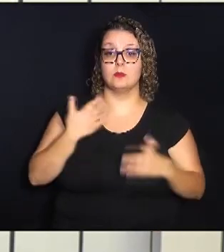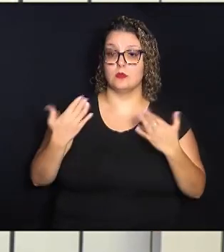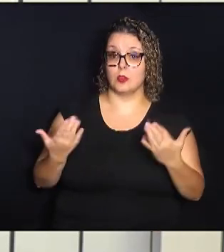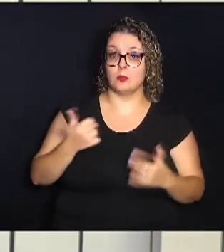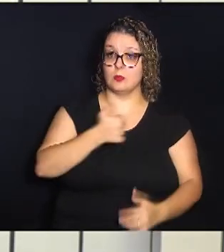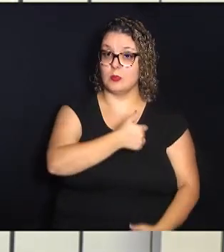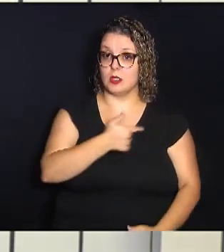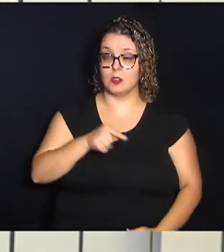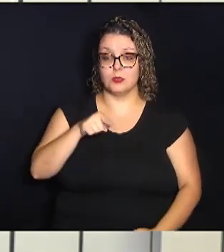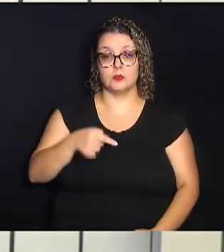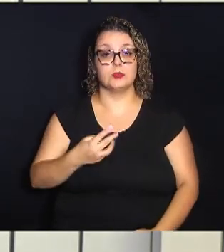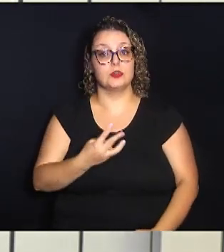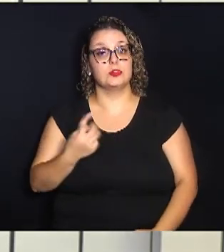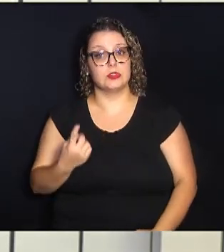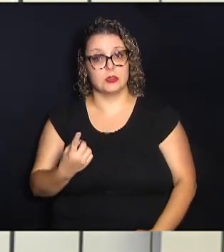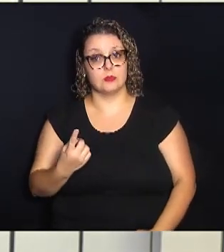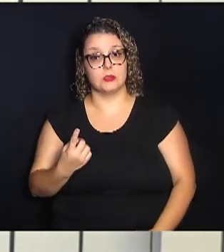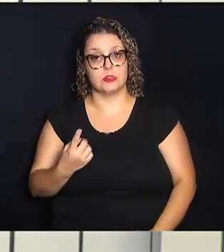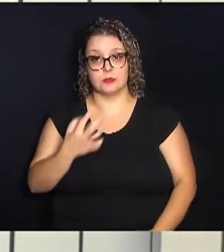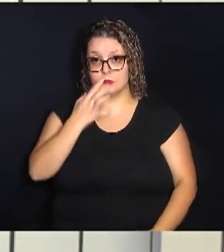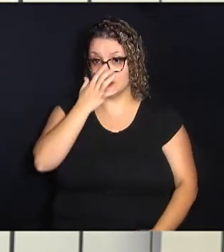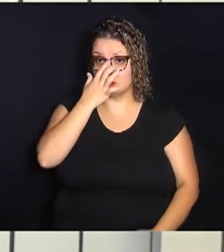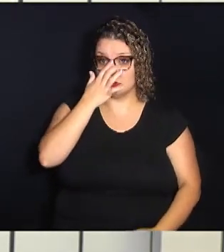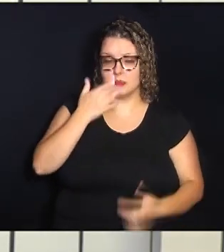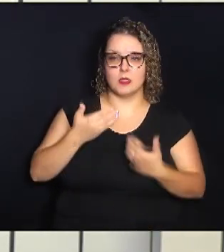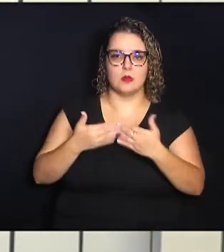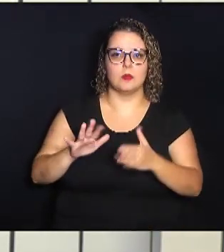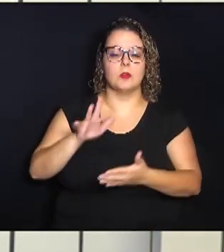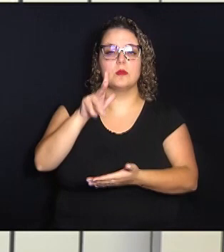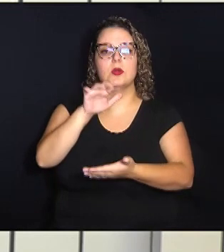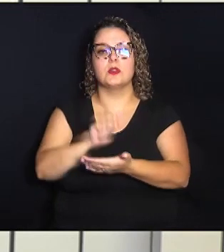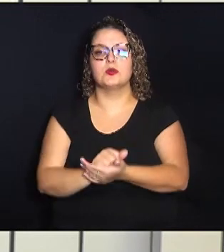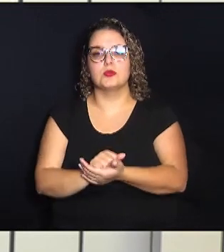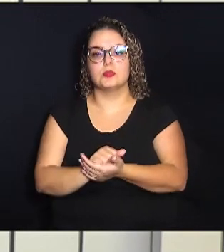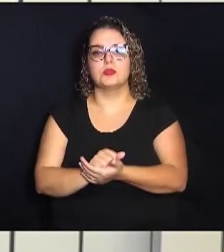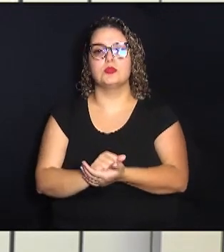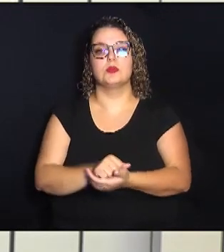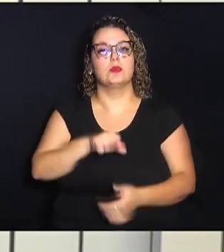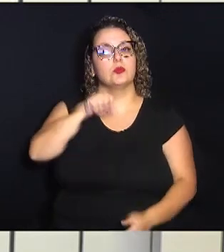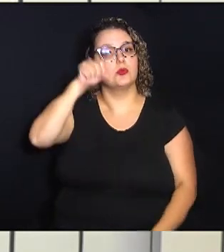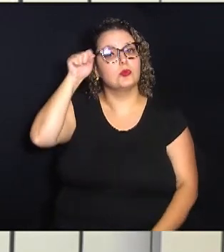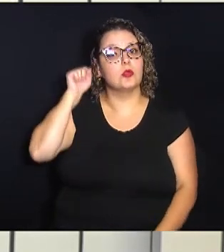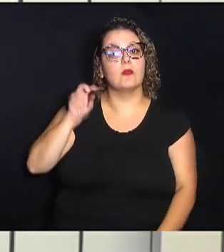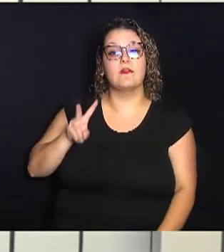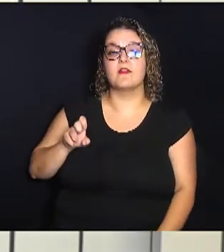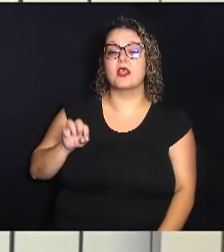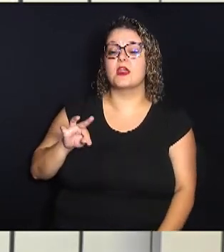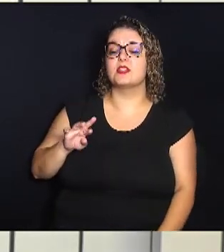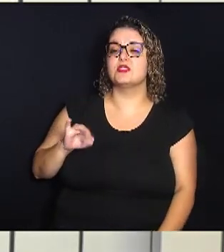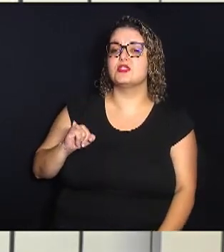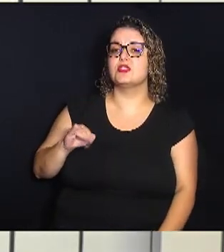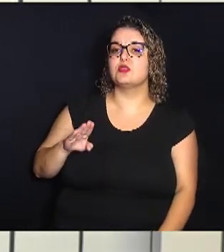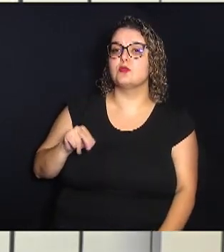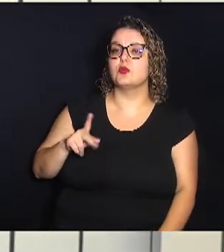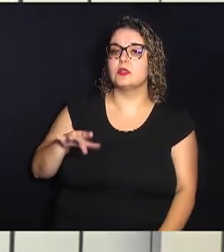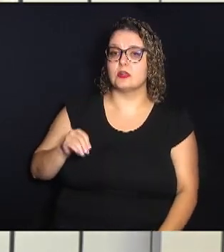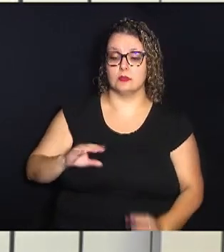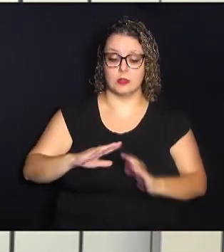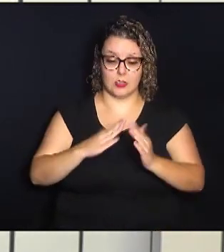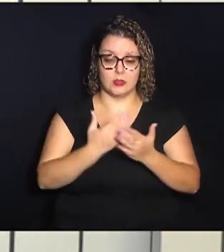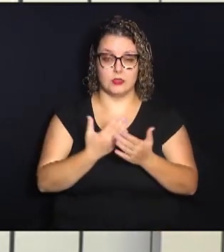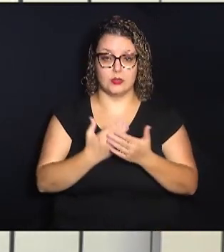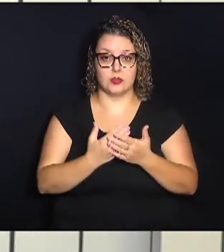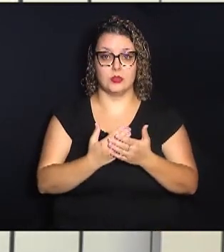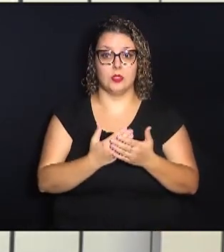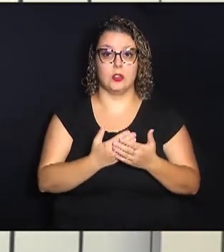meio-dia, mais 31 minutos. Estão abertas as inscrições do vestibulinho das Escolas Técnicas Estaduais, as